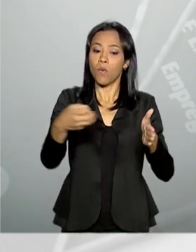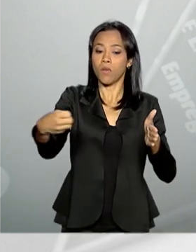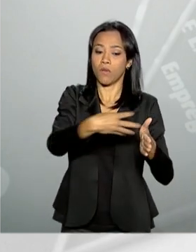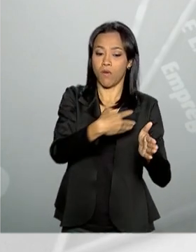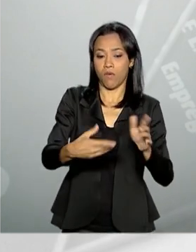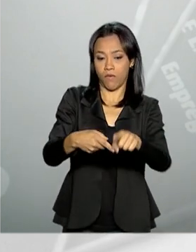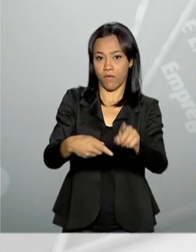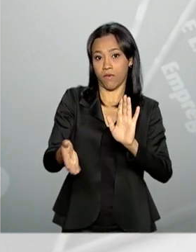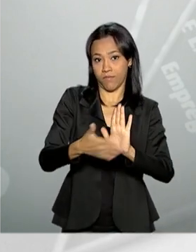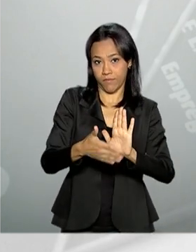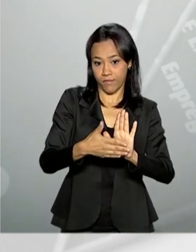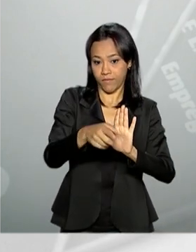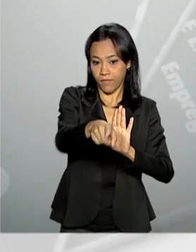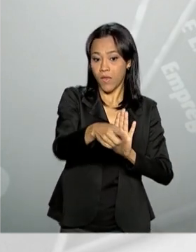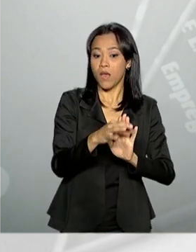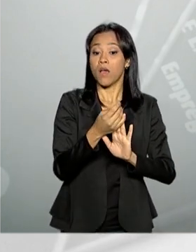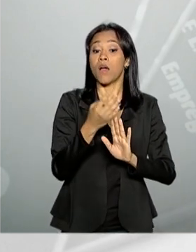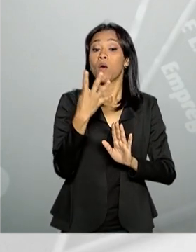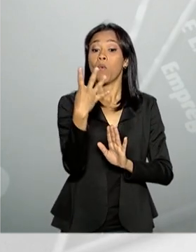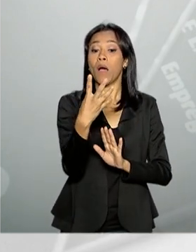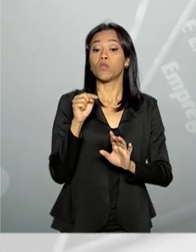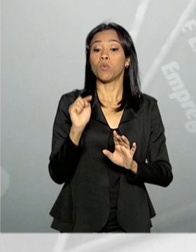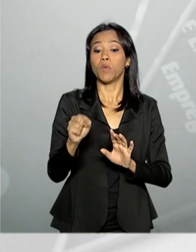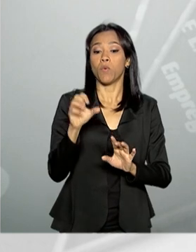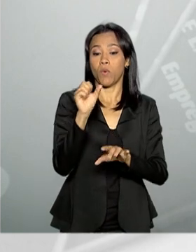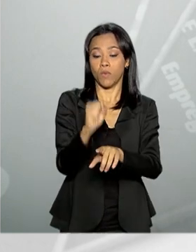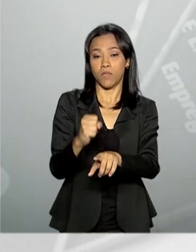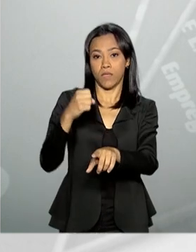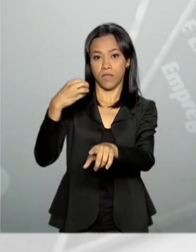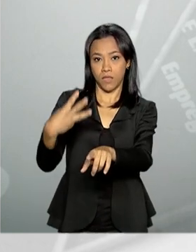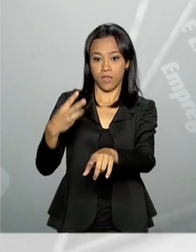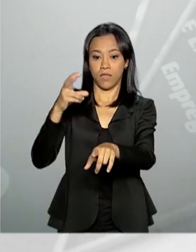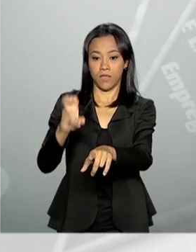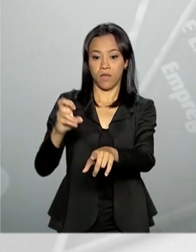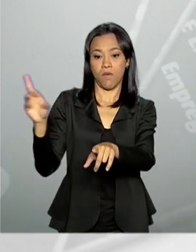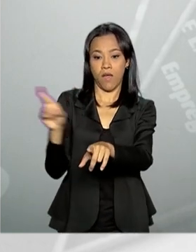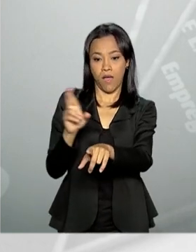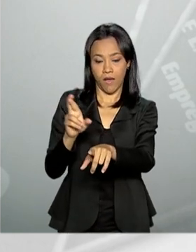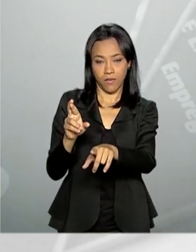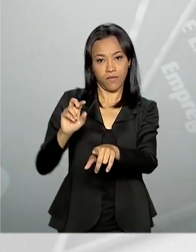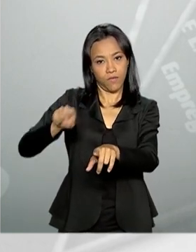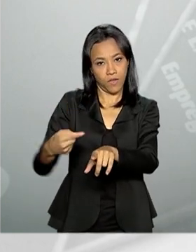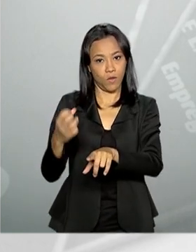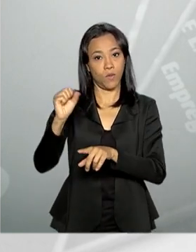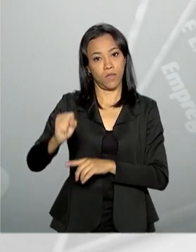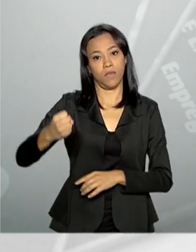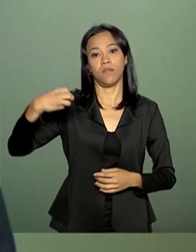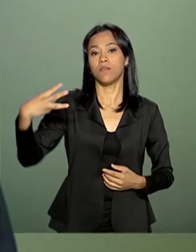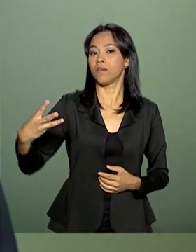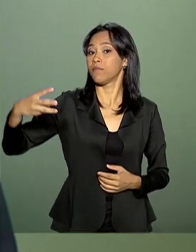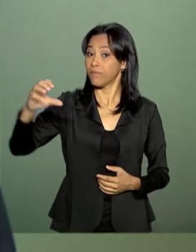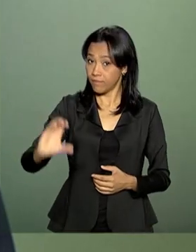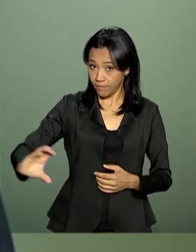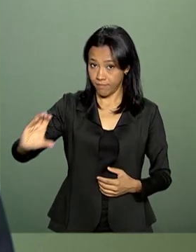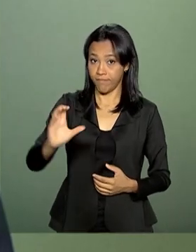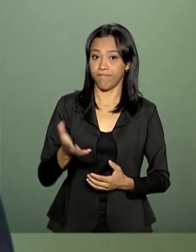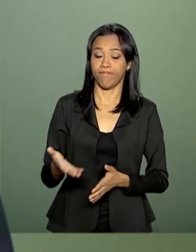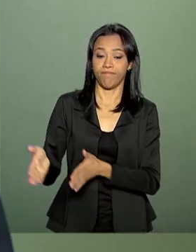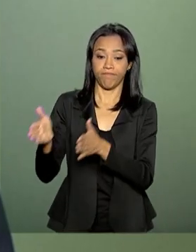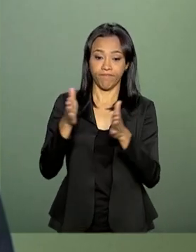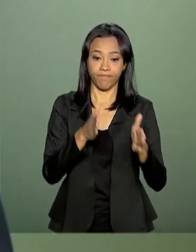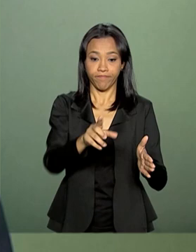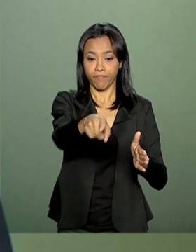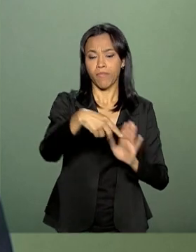vai passar a contribuir com R 4.835,83. Eles vão ter